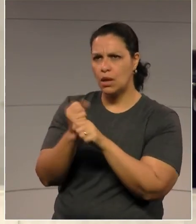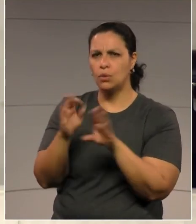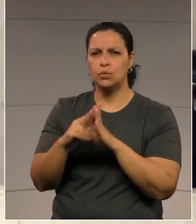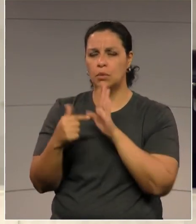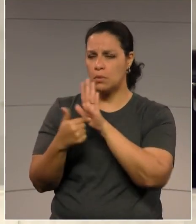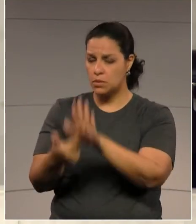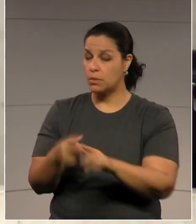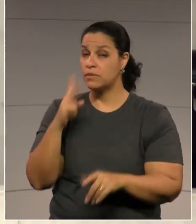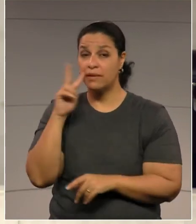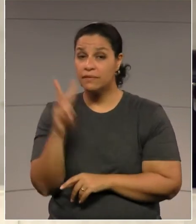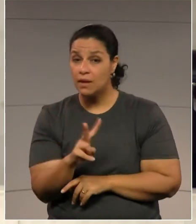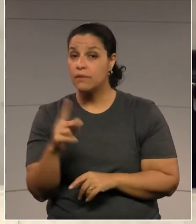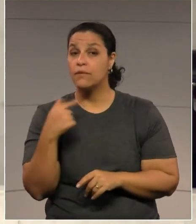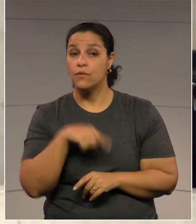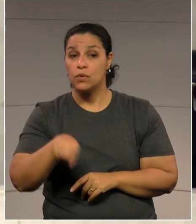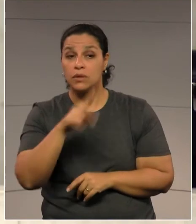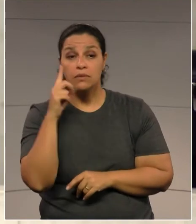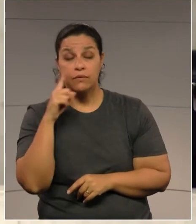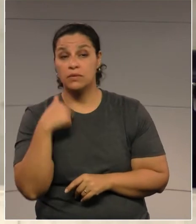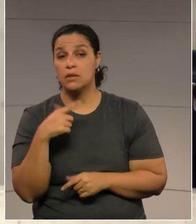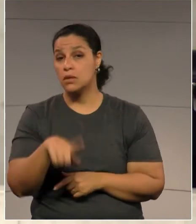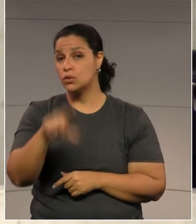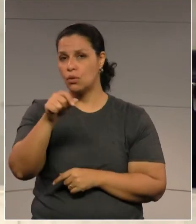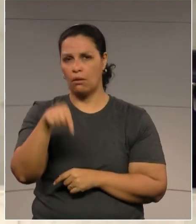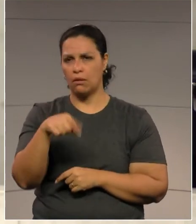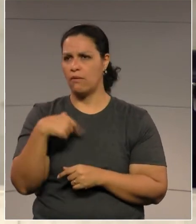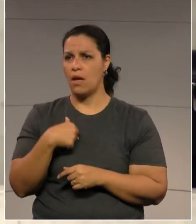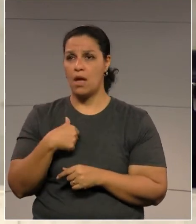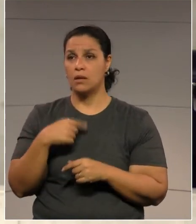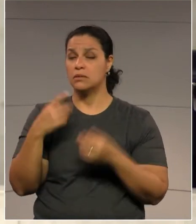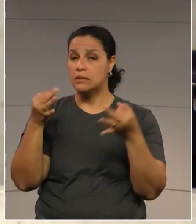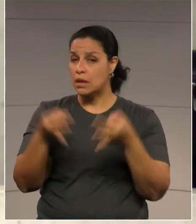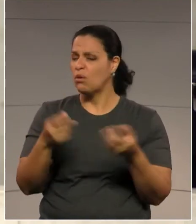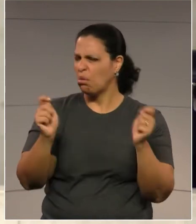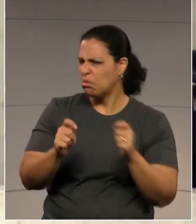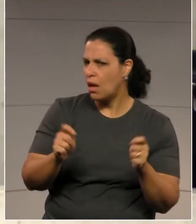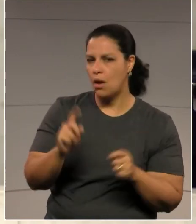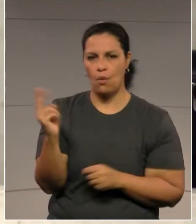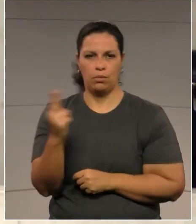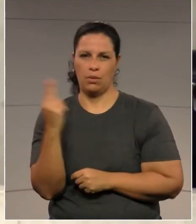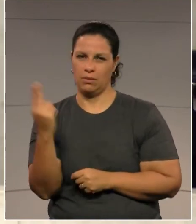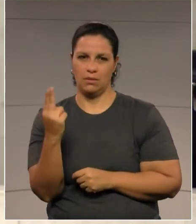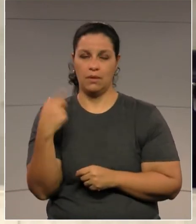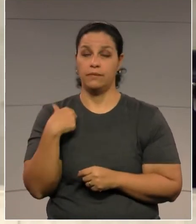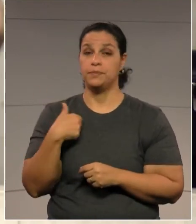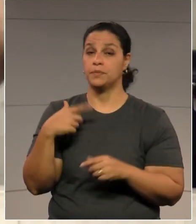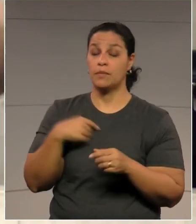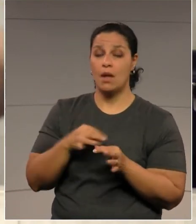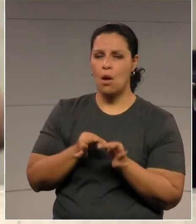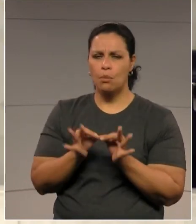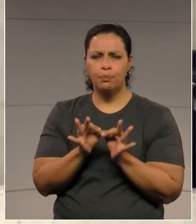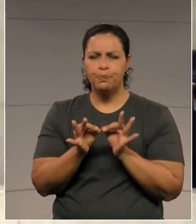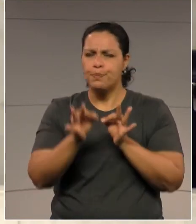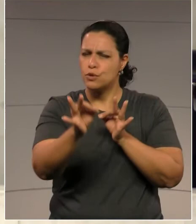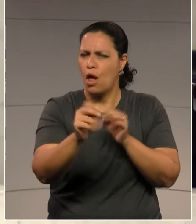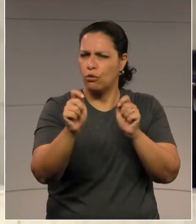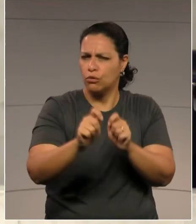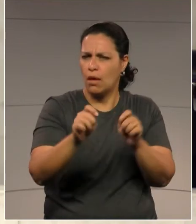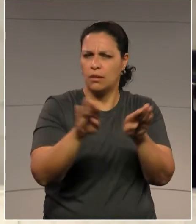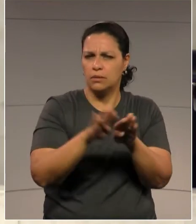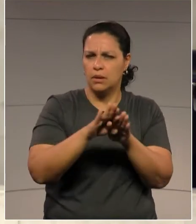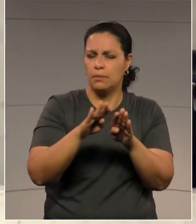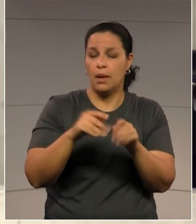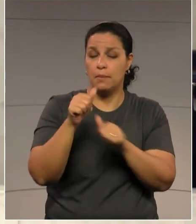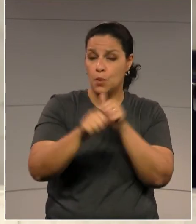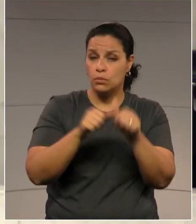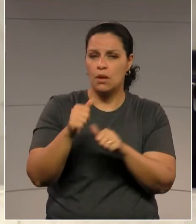para que os senhores verem. Os senhores tomam a decisão política. Se é factível ou não. Se tal trajetória pode ou não transformar